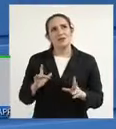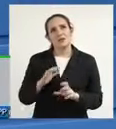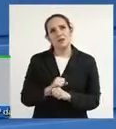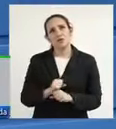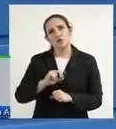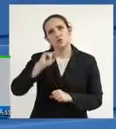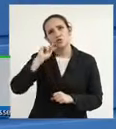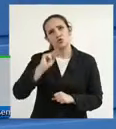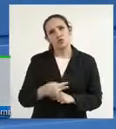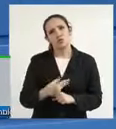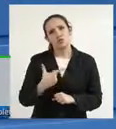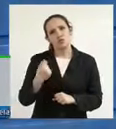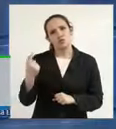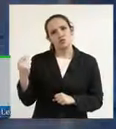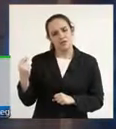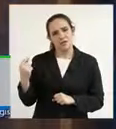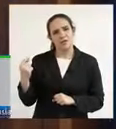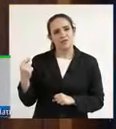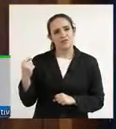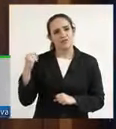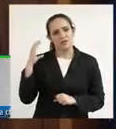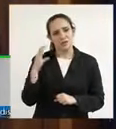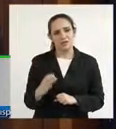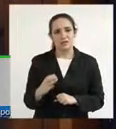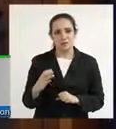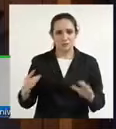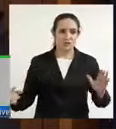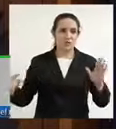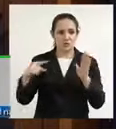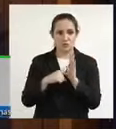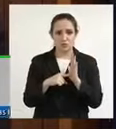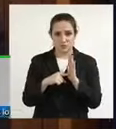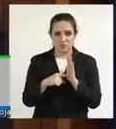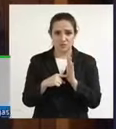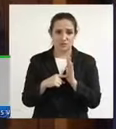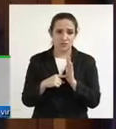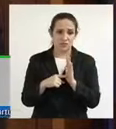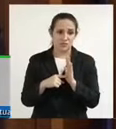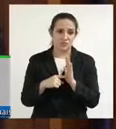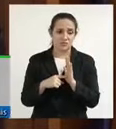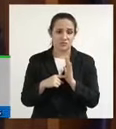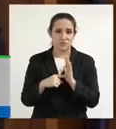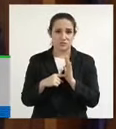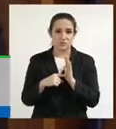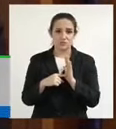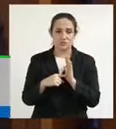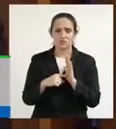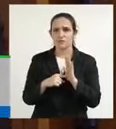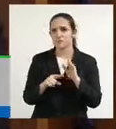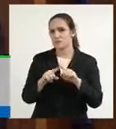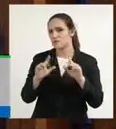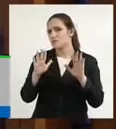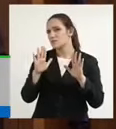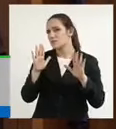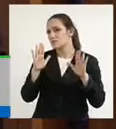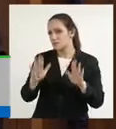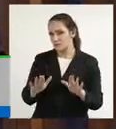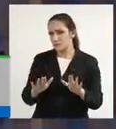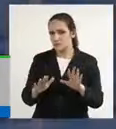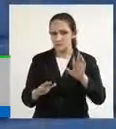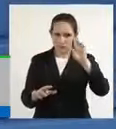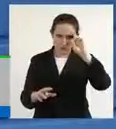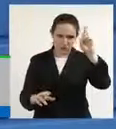duzentos e tantos casos registrados isso é subnotificado deputado Lígio isso significa segundo as autoridades policiais que